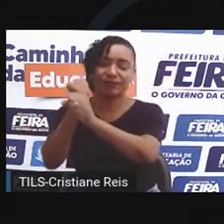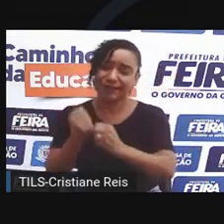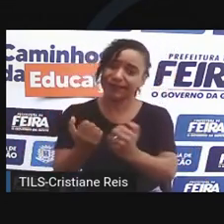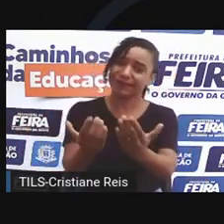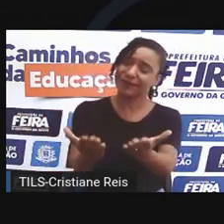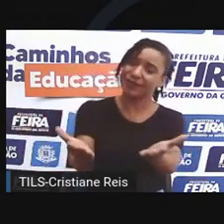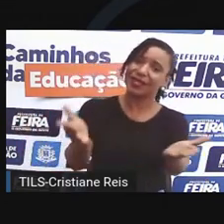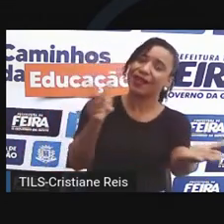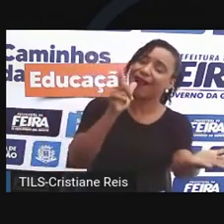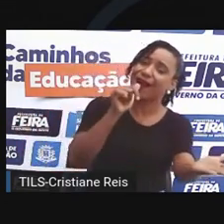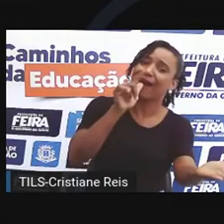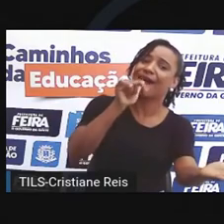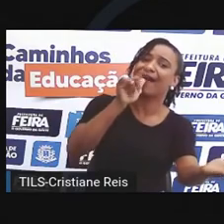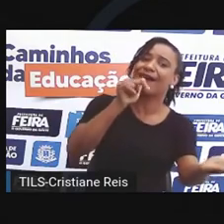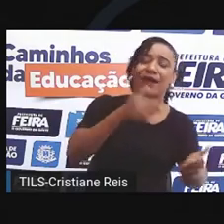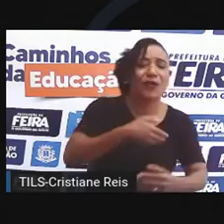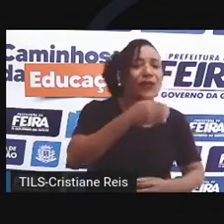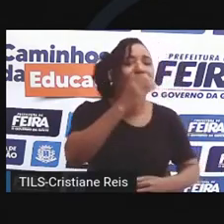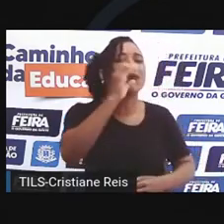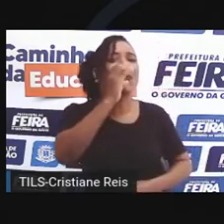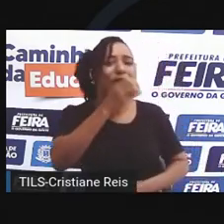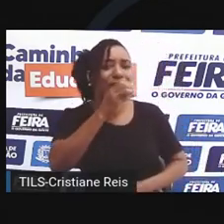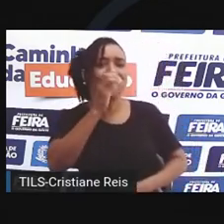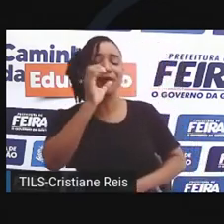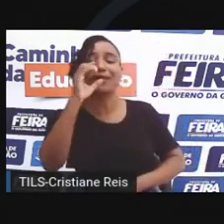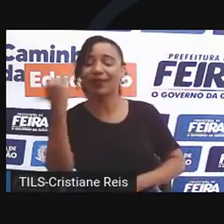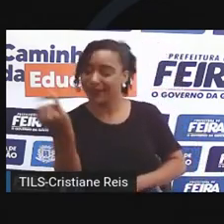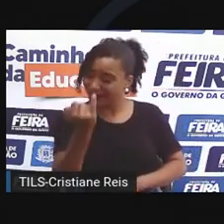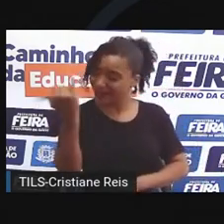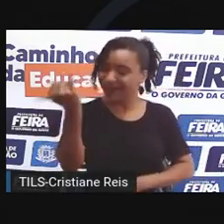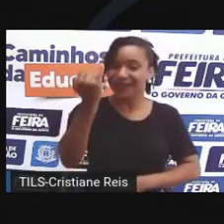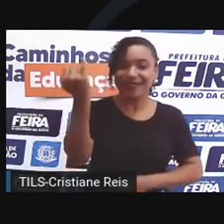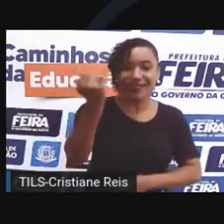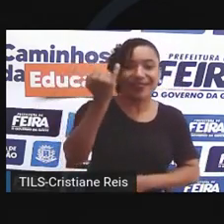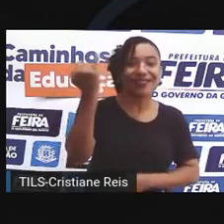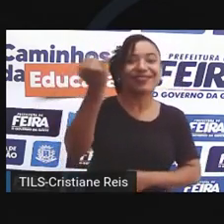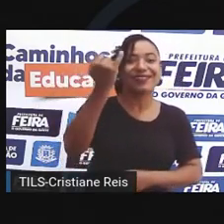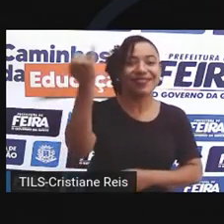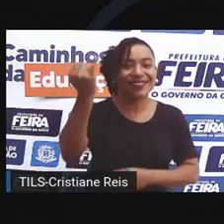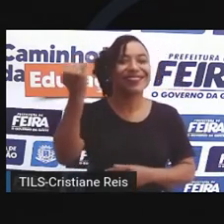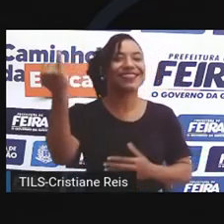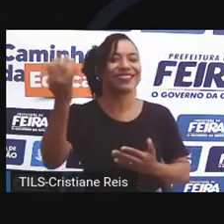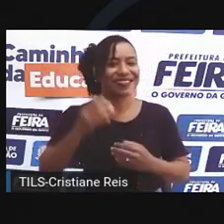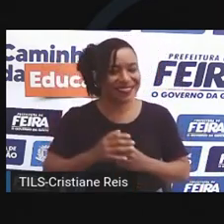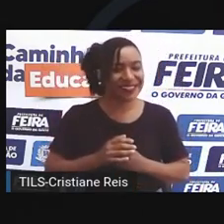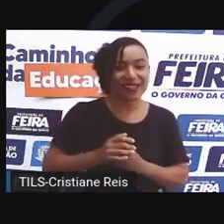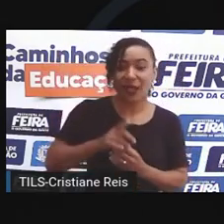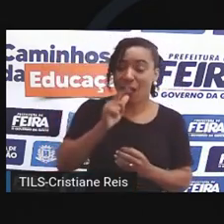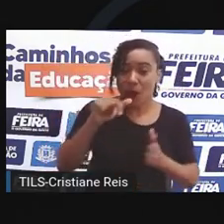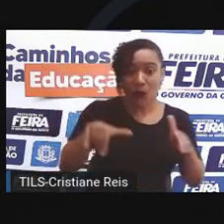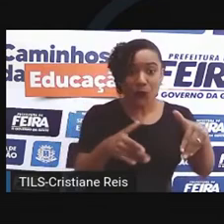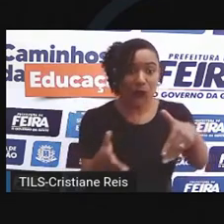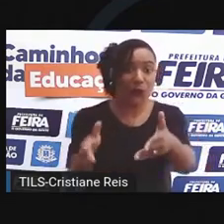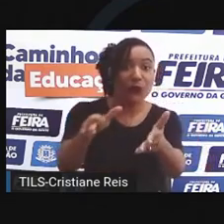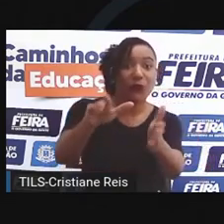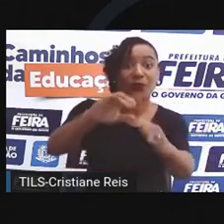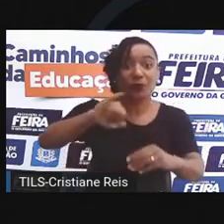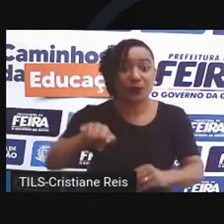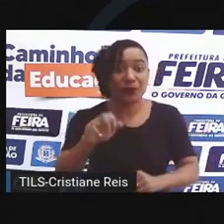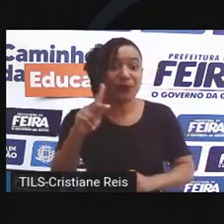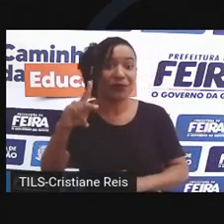vem a água Que você bebe todo dia O nosso rio já fit Vive